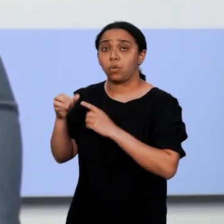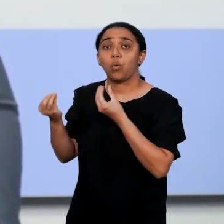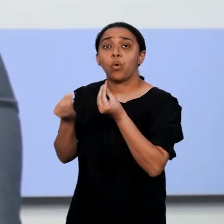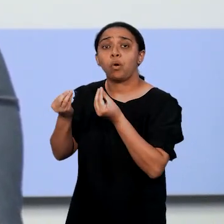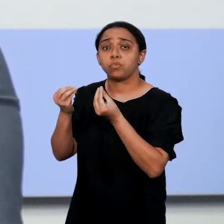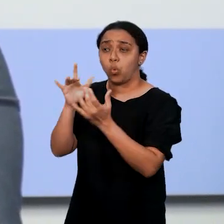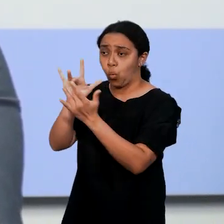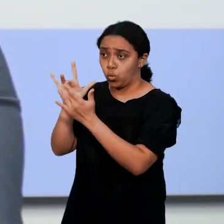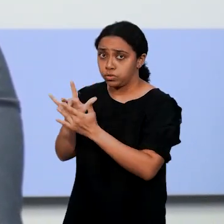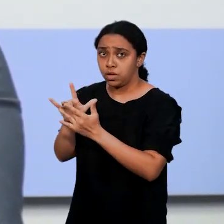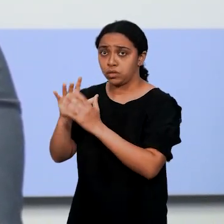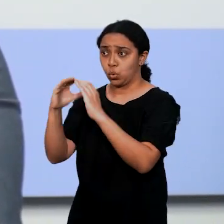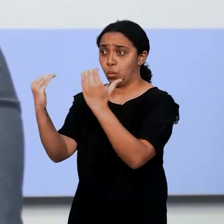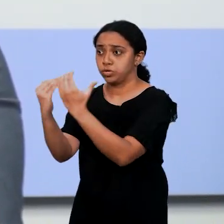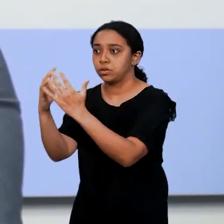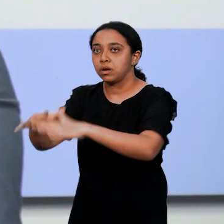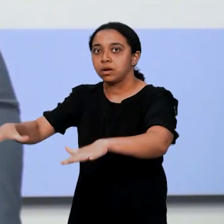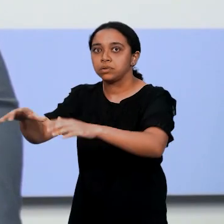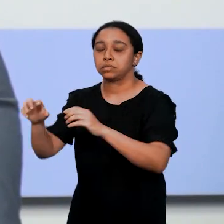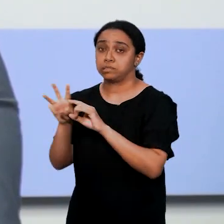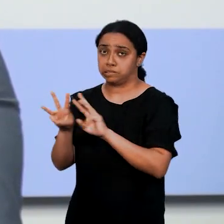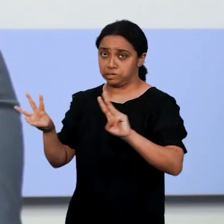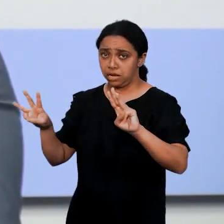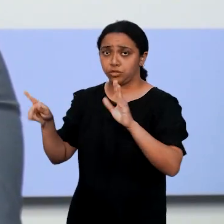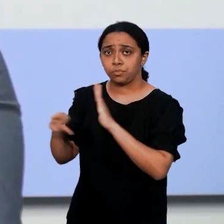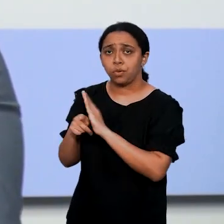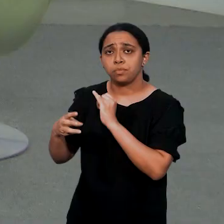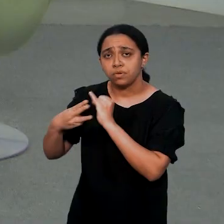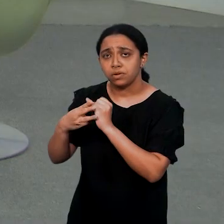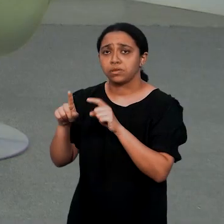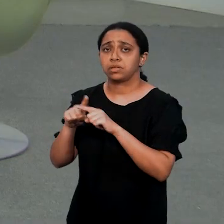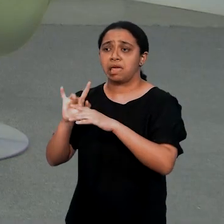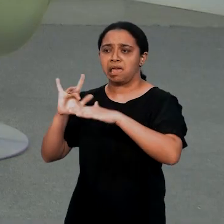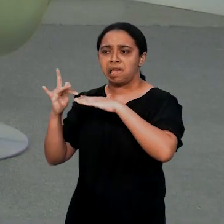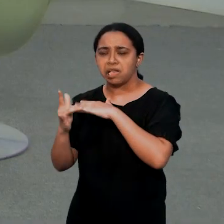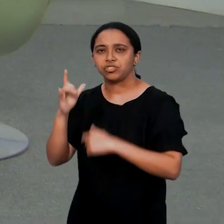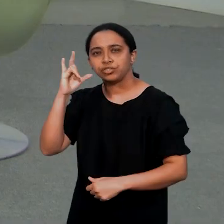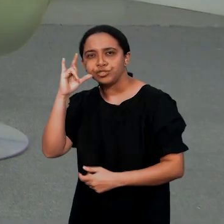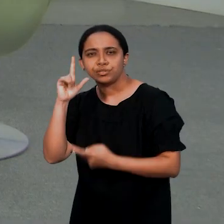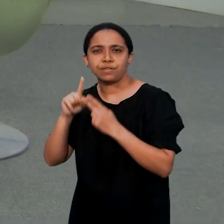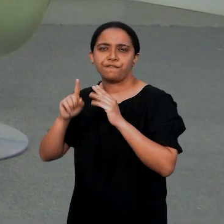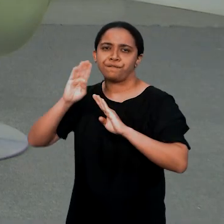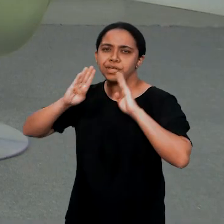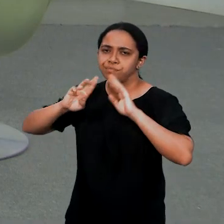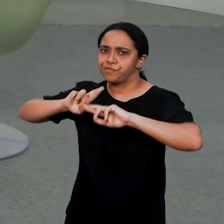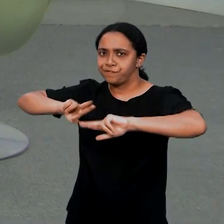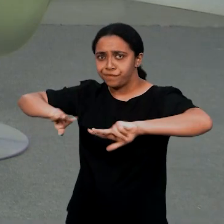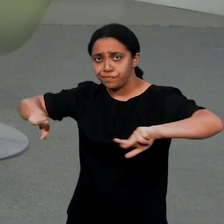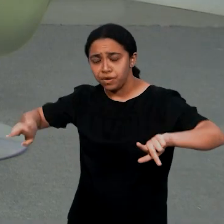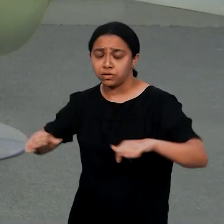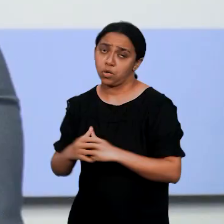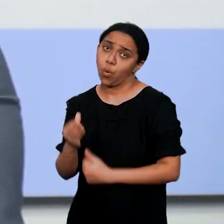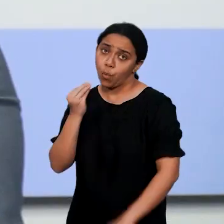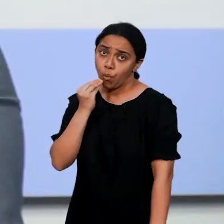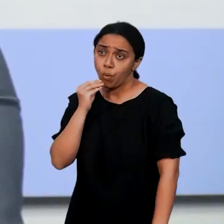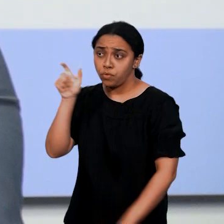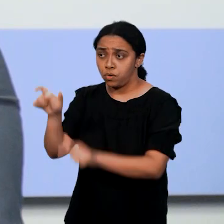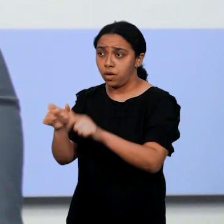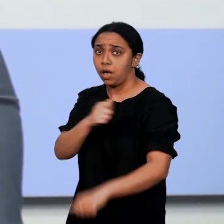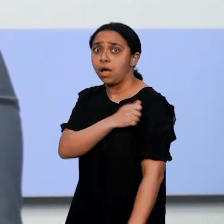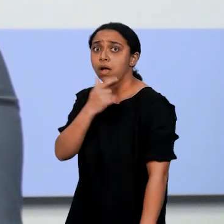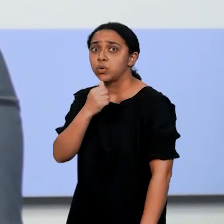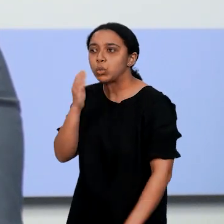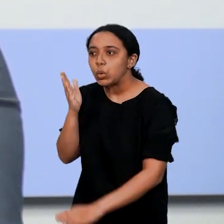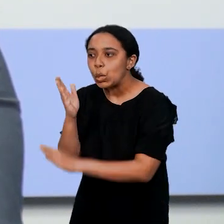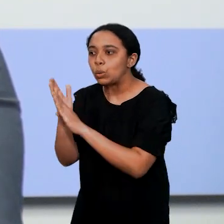como canais com a nossa comunidade o site do Instituto Federal, as redes sociais oficiais. E, obviamente, o